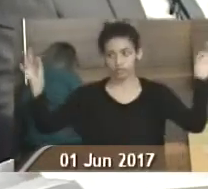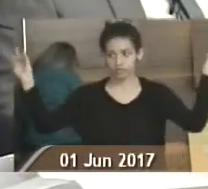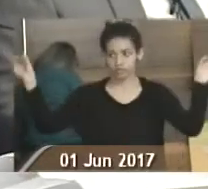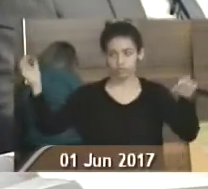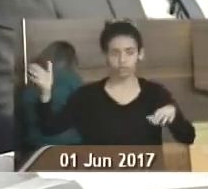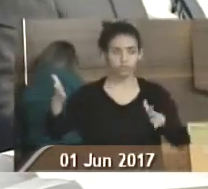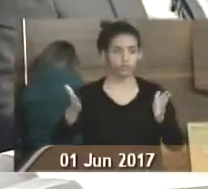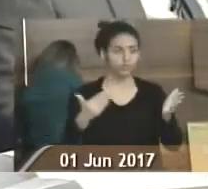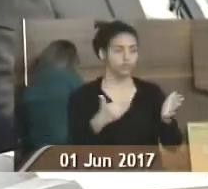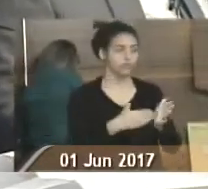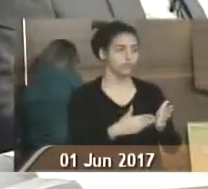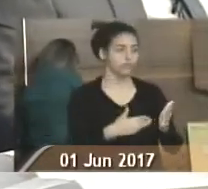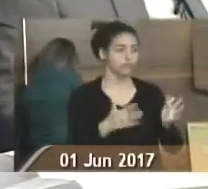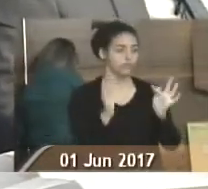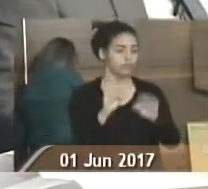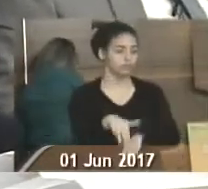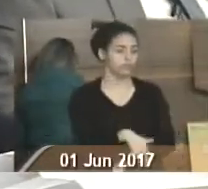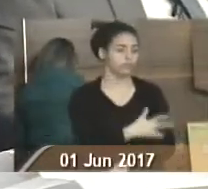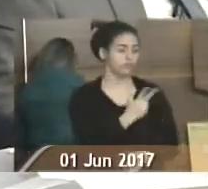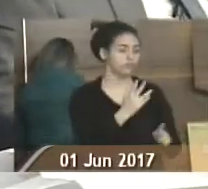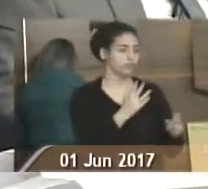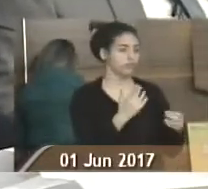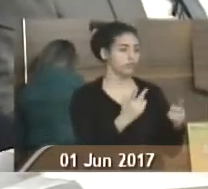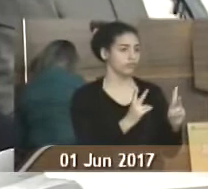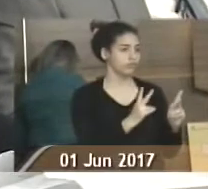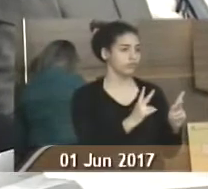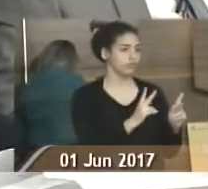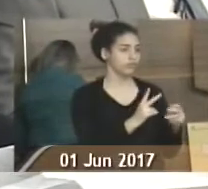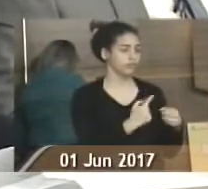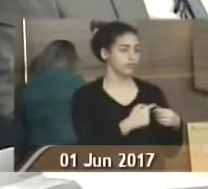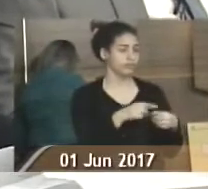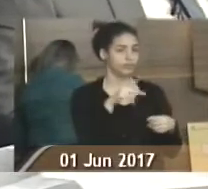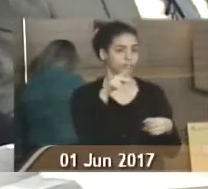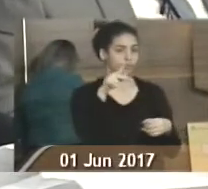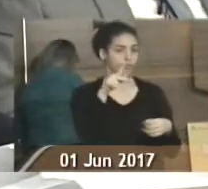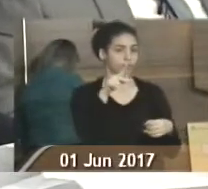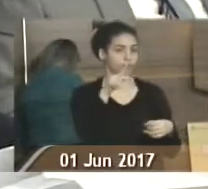elétrica até o final da Travessa Salomão, no bairro Parque Belém.